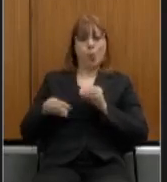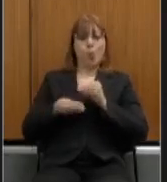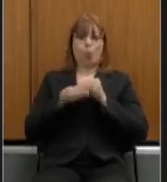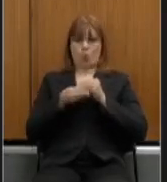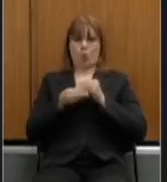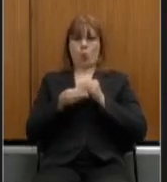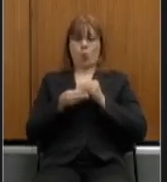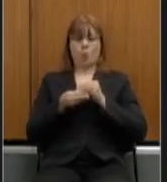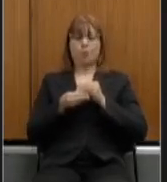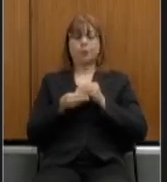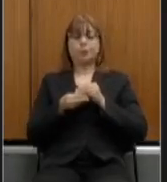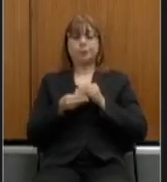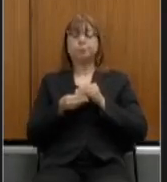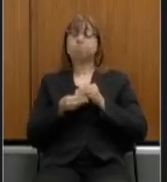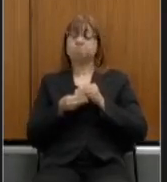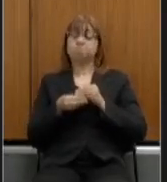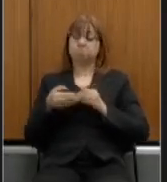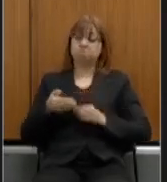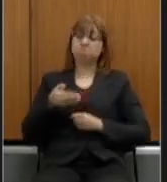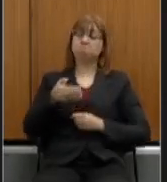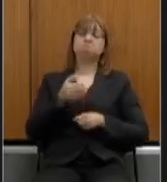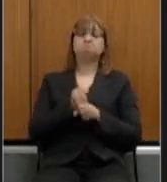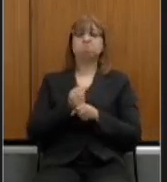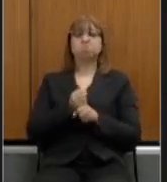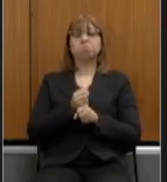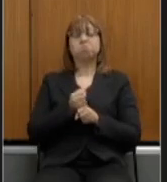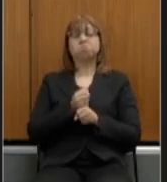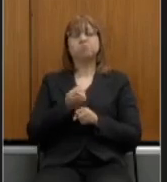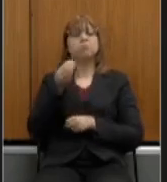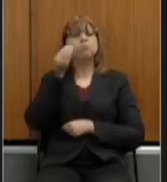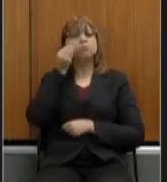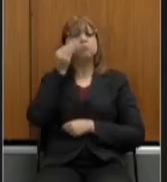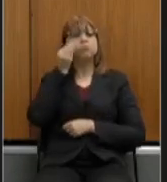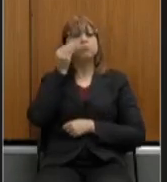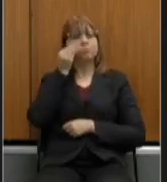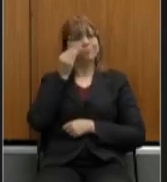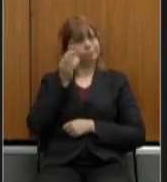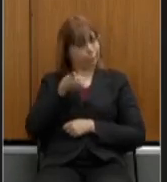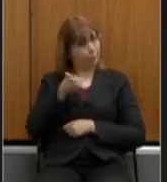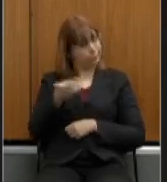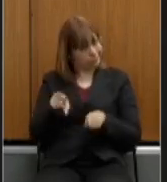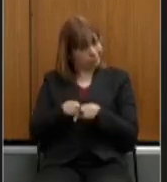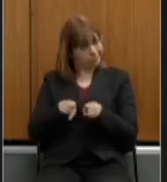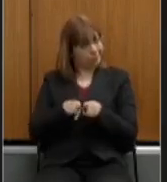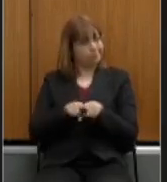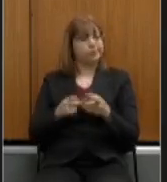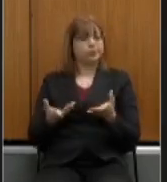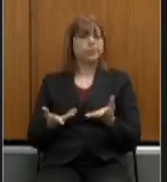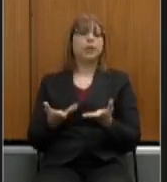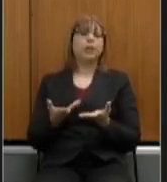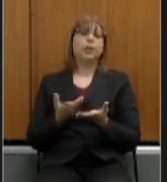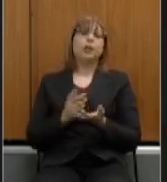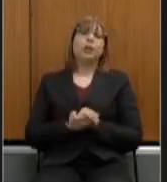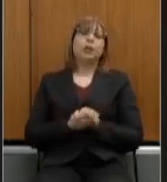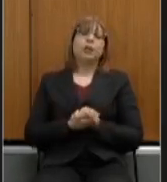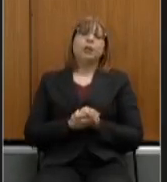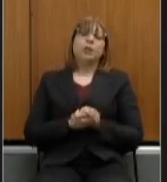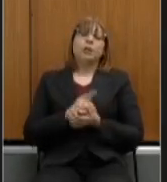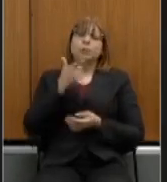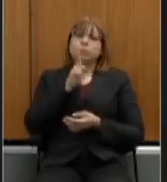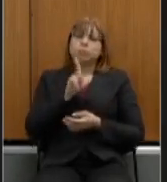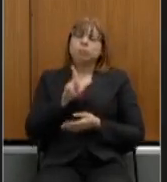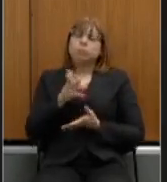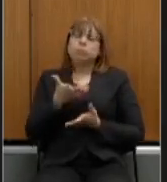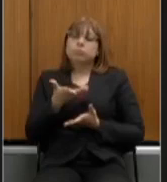iniciamos o ano tentando como estamos ainda aderir ao regime de